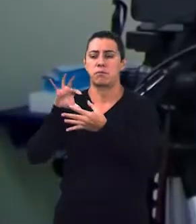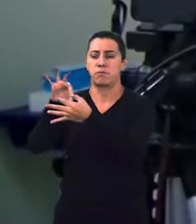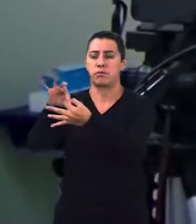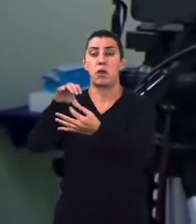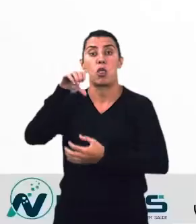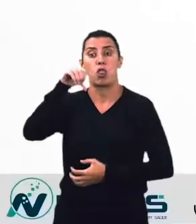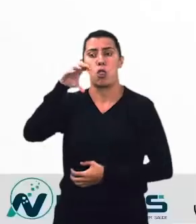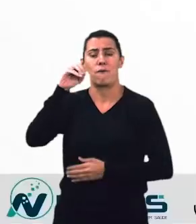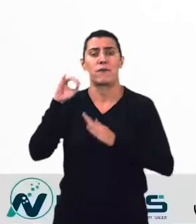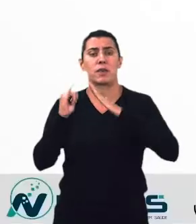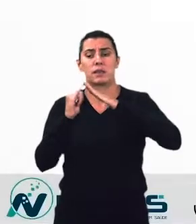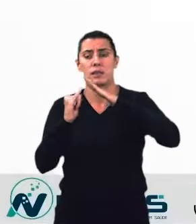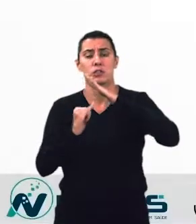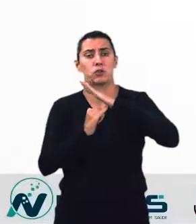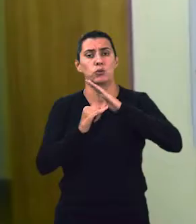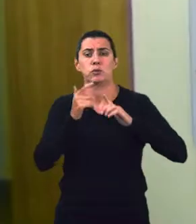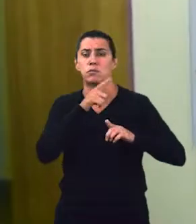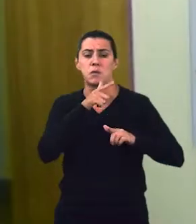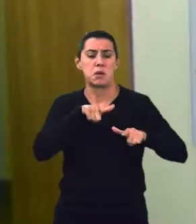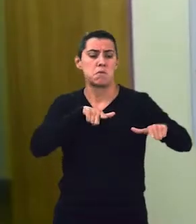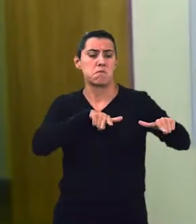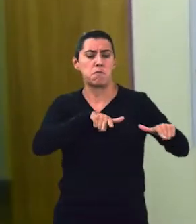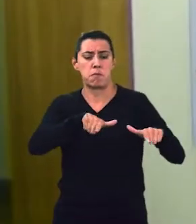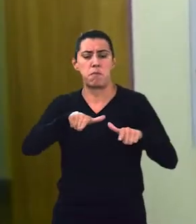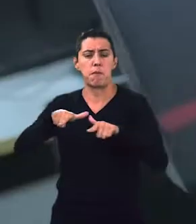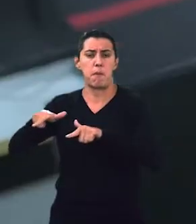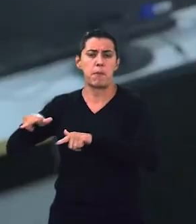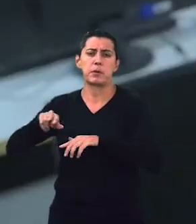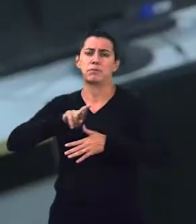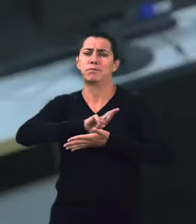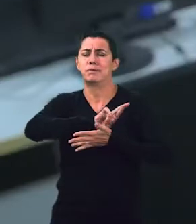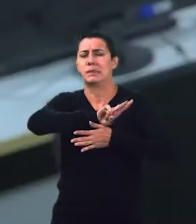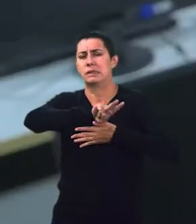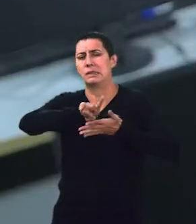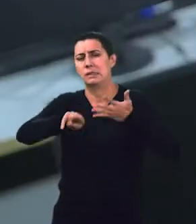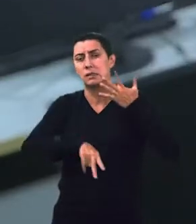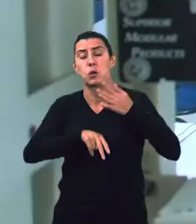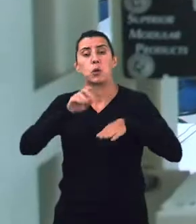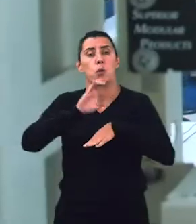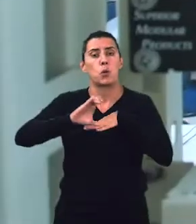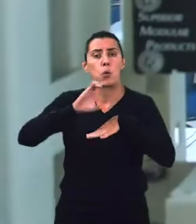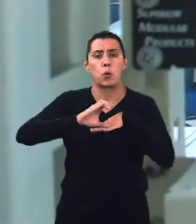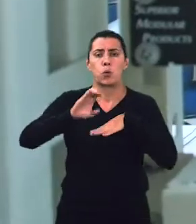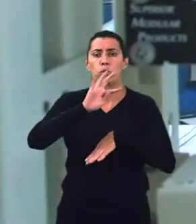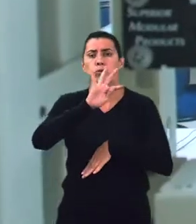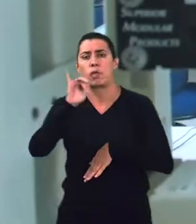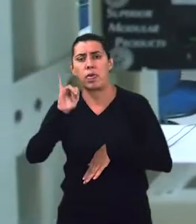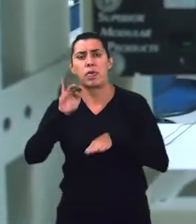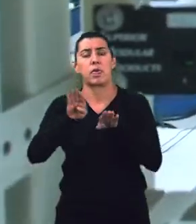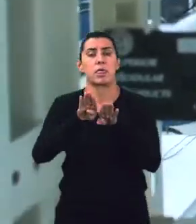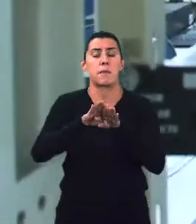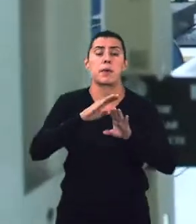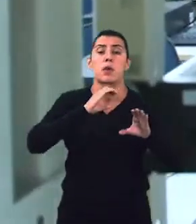oferece cursos com certificação nos temas mais relevantes sobre tecnologias de informação e comunicação.